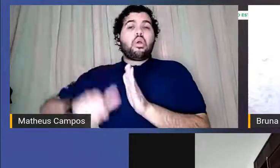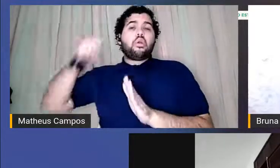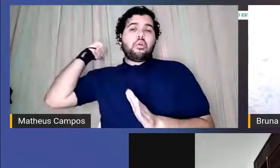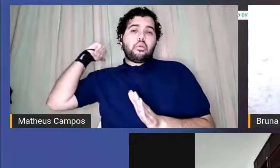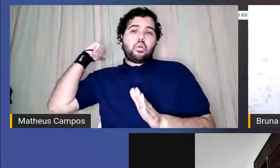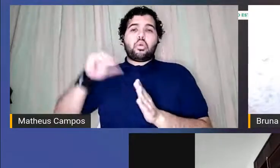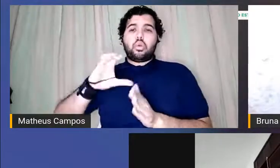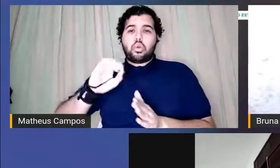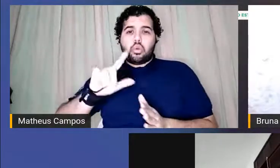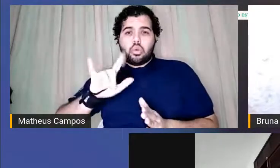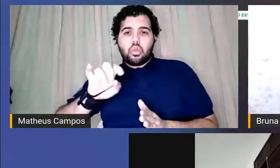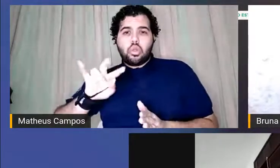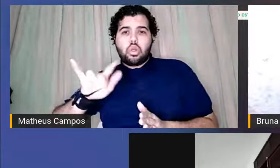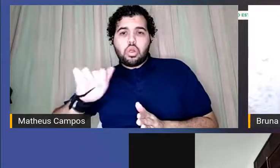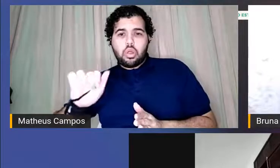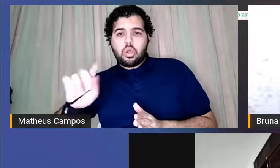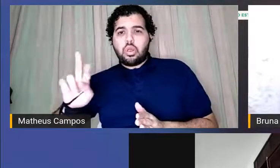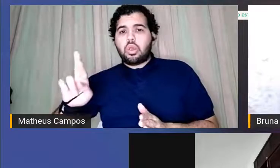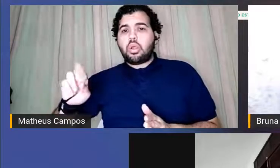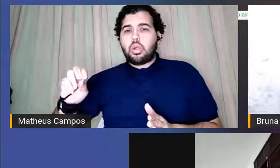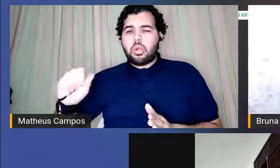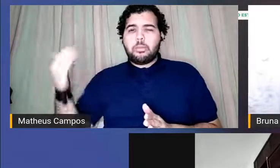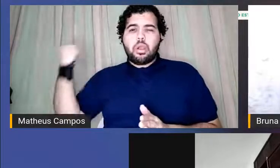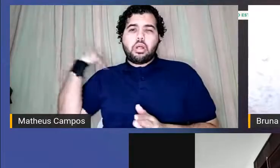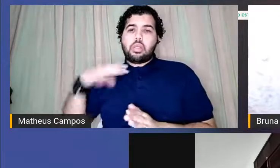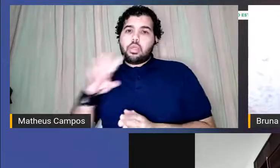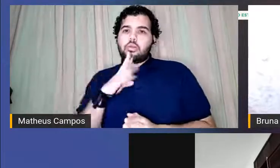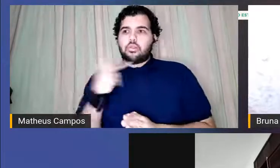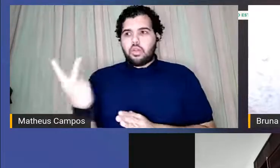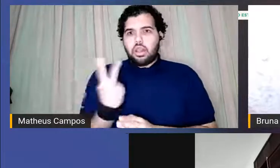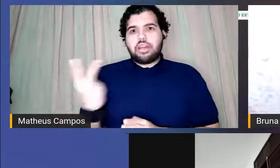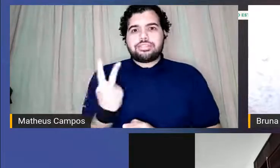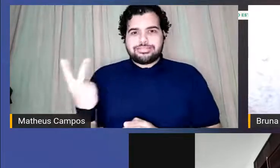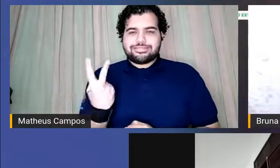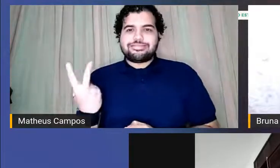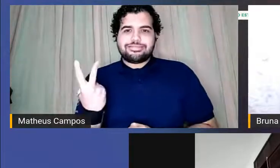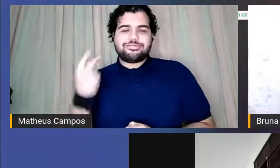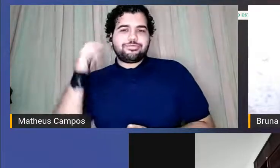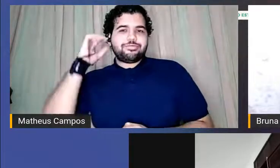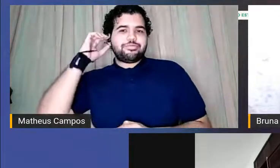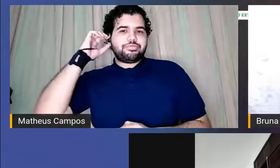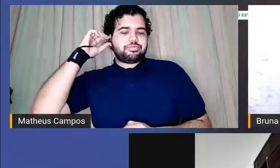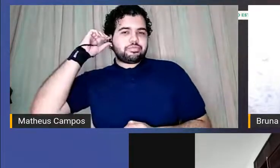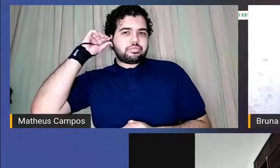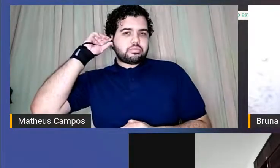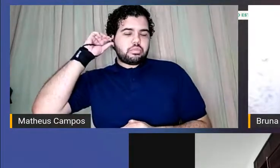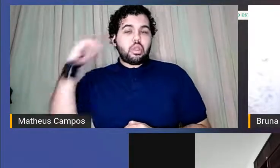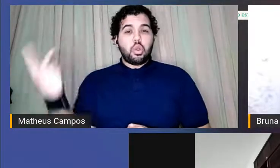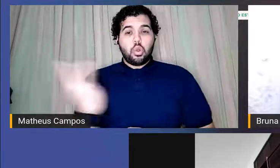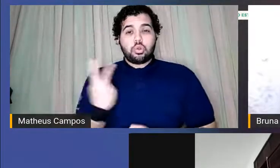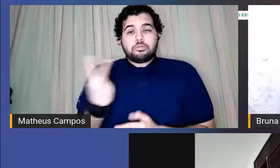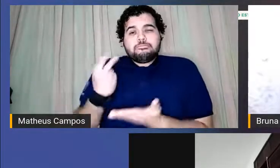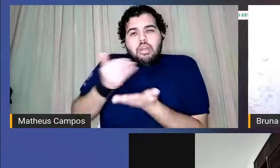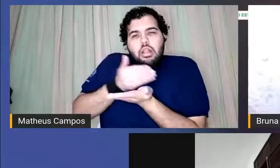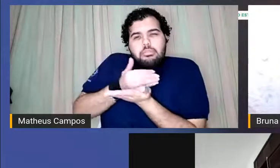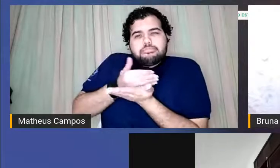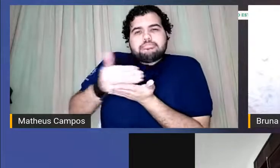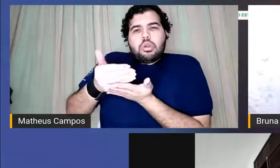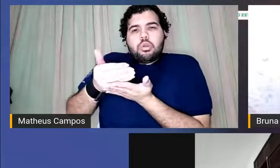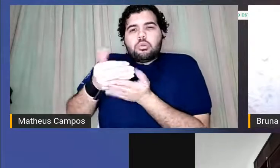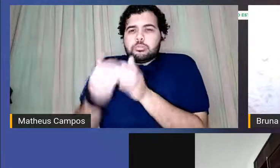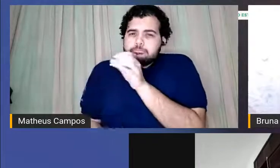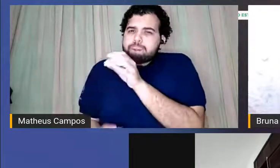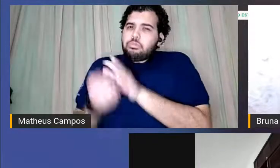Barrosas, que foi quando a gente se conheceu, Laís? Foi quando a gente começou a realizar ações